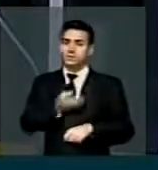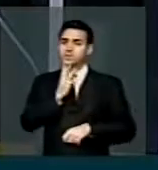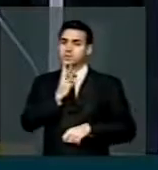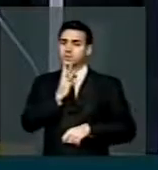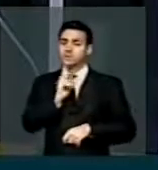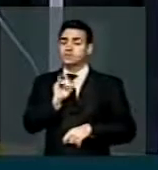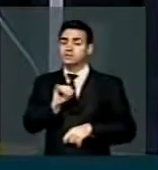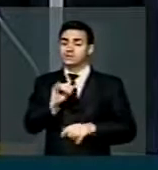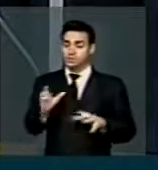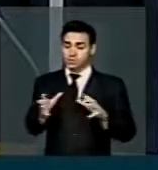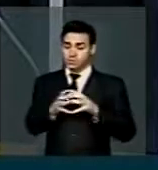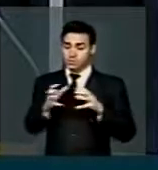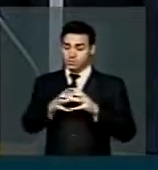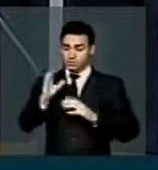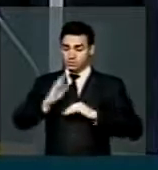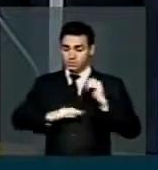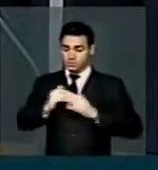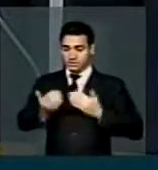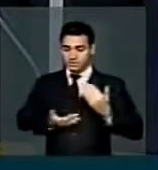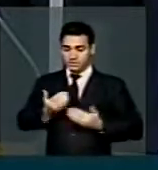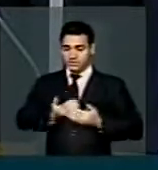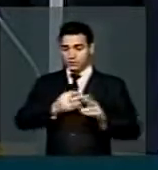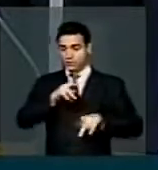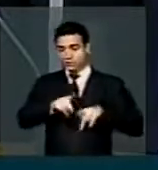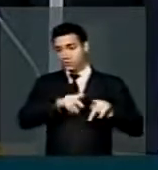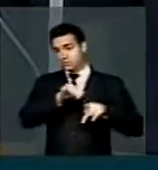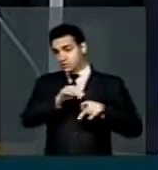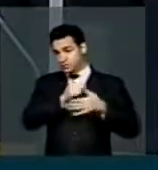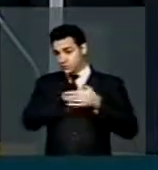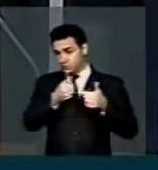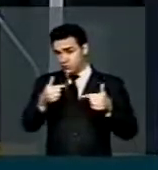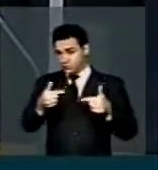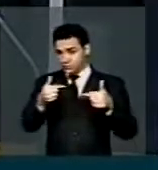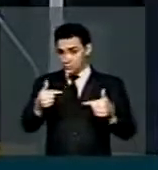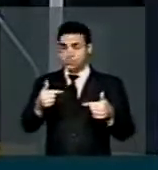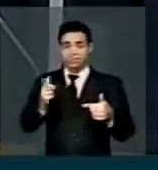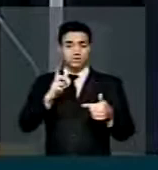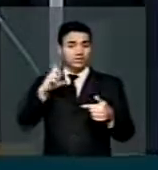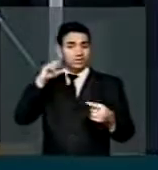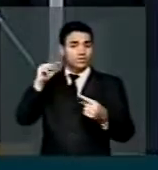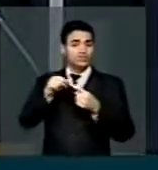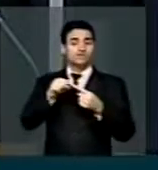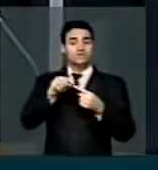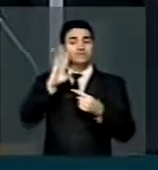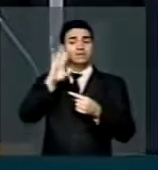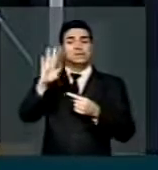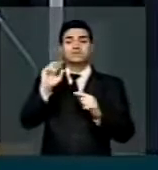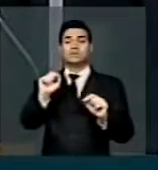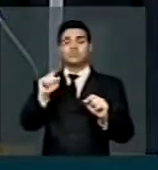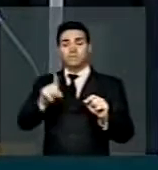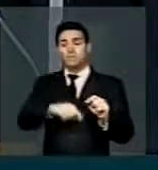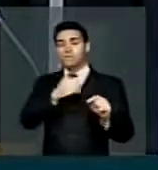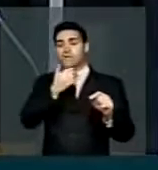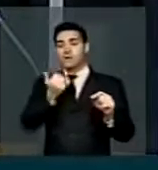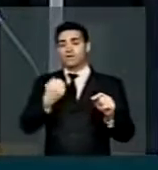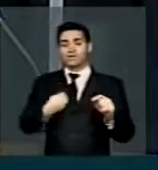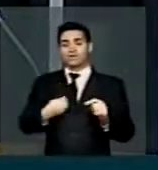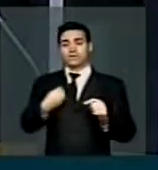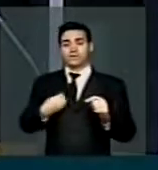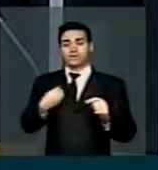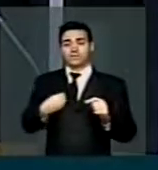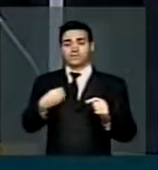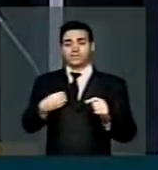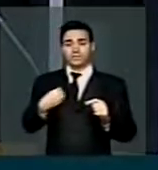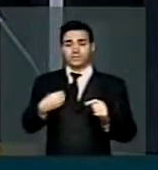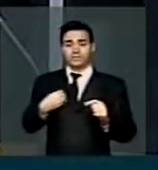quando a categoria dos servidores públicos se mobiliza, ele tem como objetivo central melhorar a